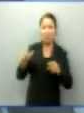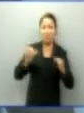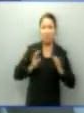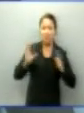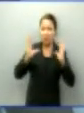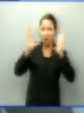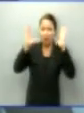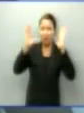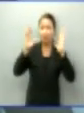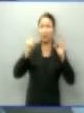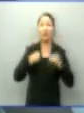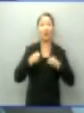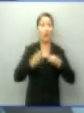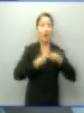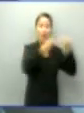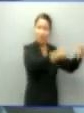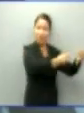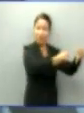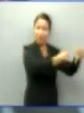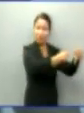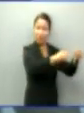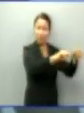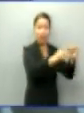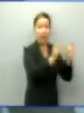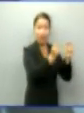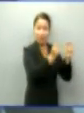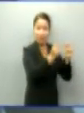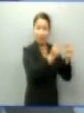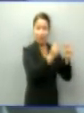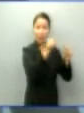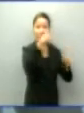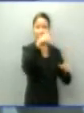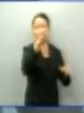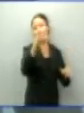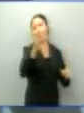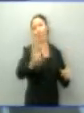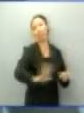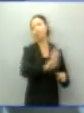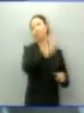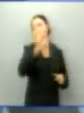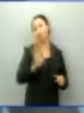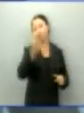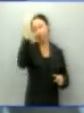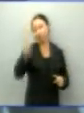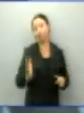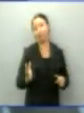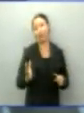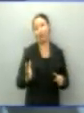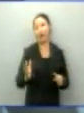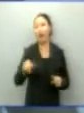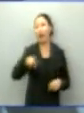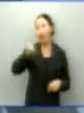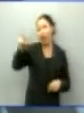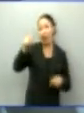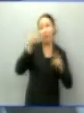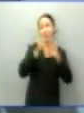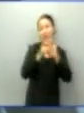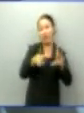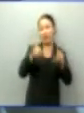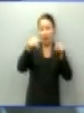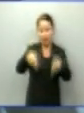doaram também para a campanha do PT Nacional e o PT Nacional doa para o Estado. Mas os bilionários lá podem, aqui não podem.